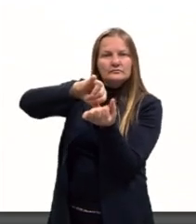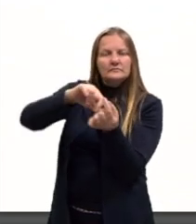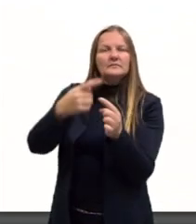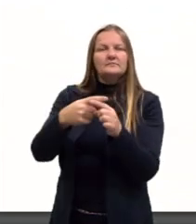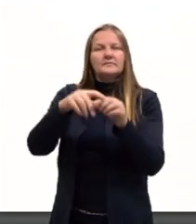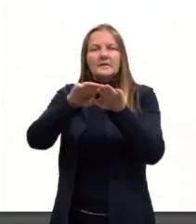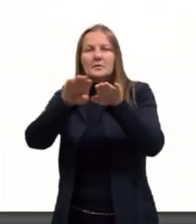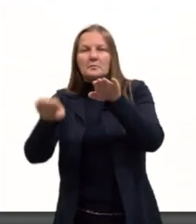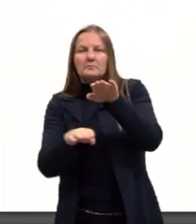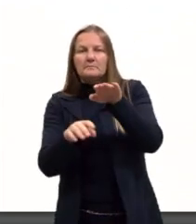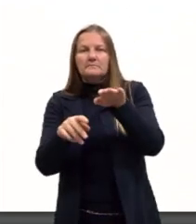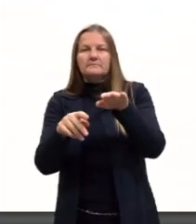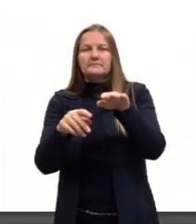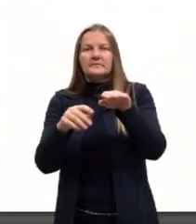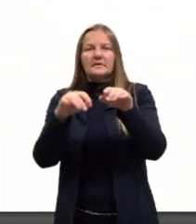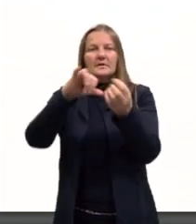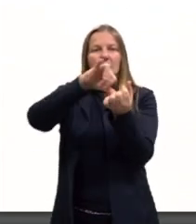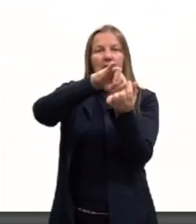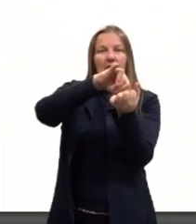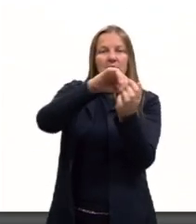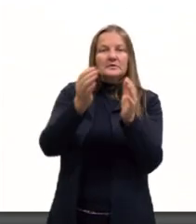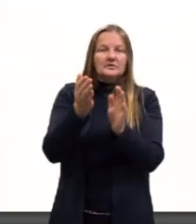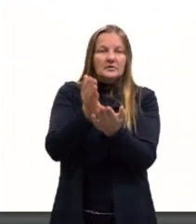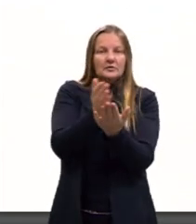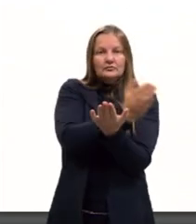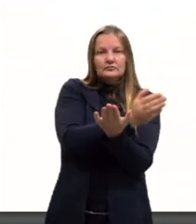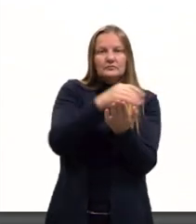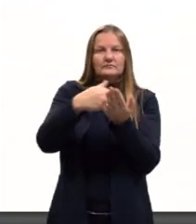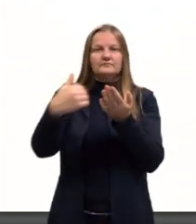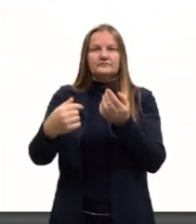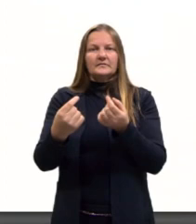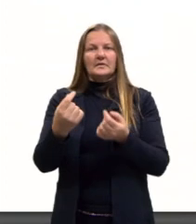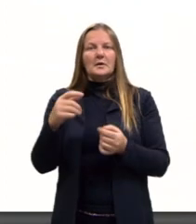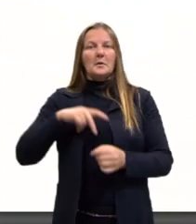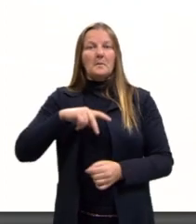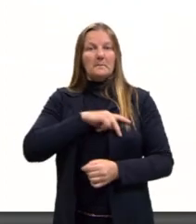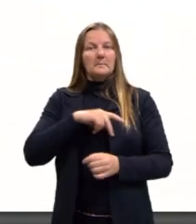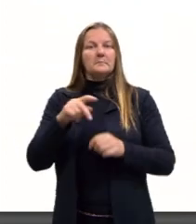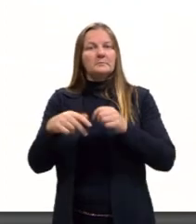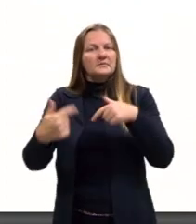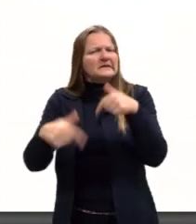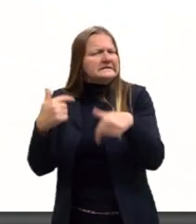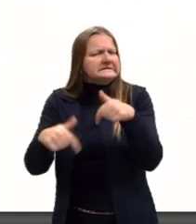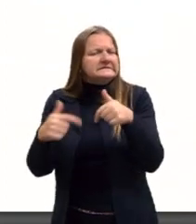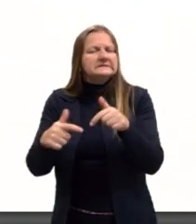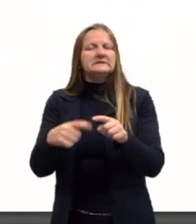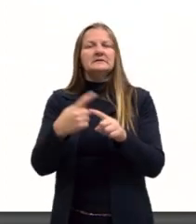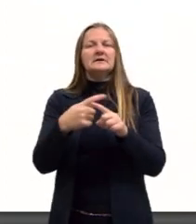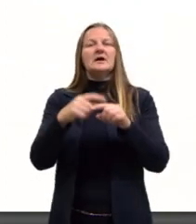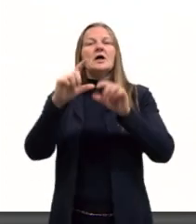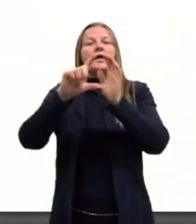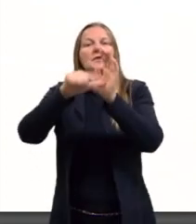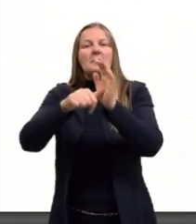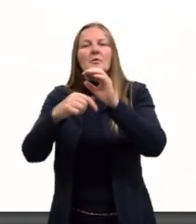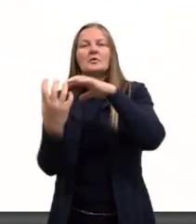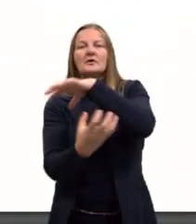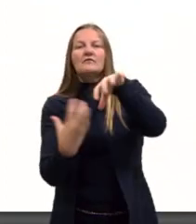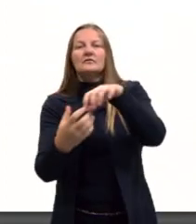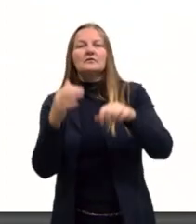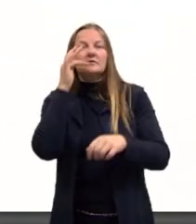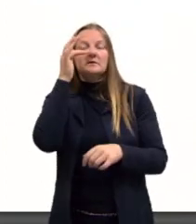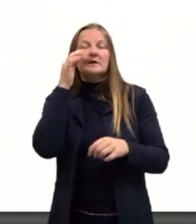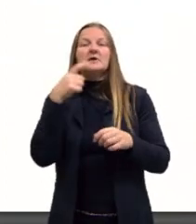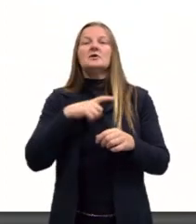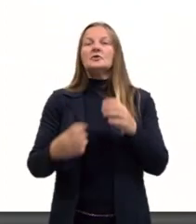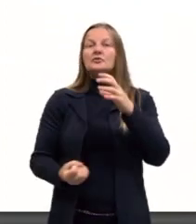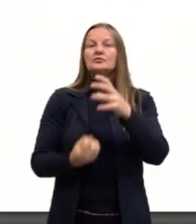proletários e capitalistas. E depois dessa revolução francesa, surgem muitos outros grupos.